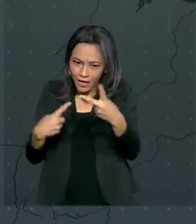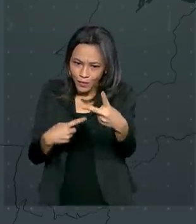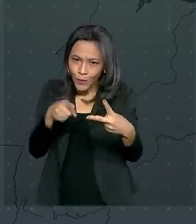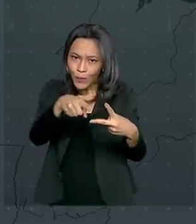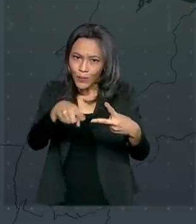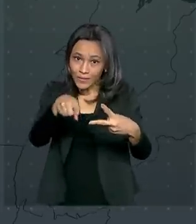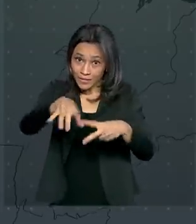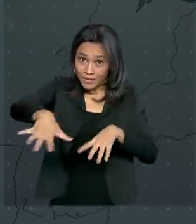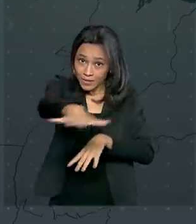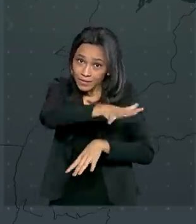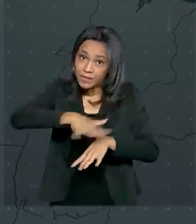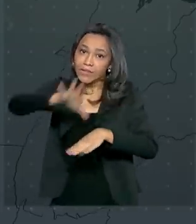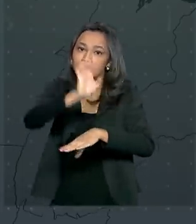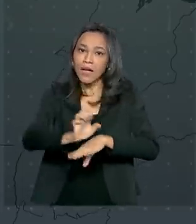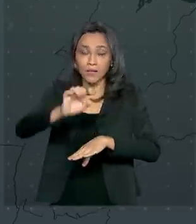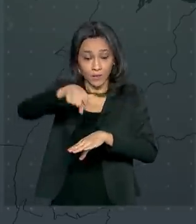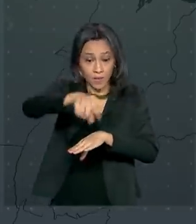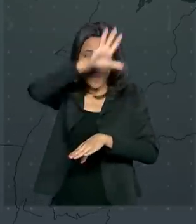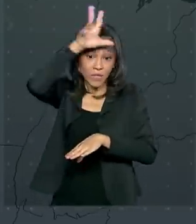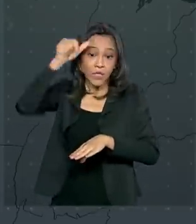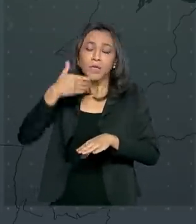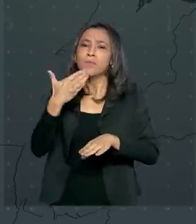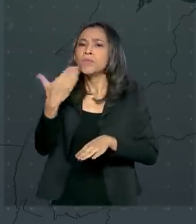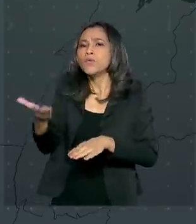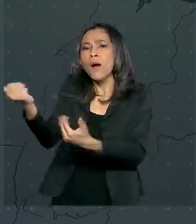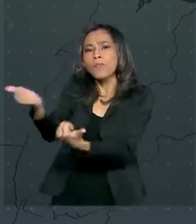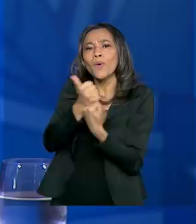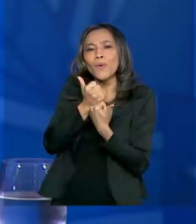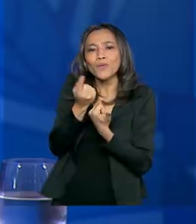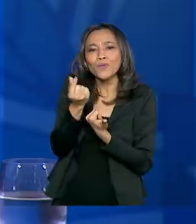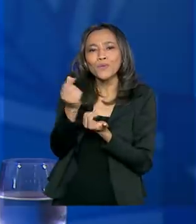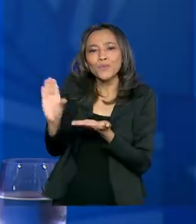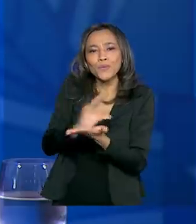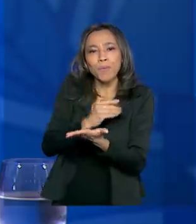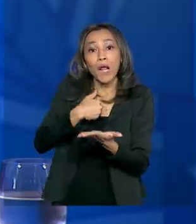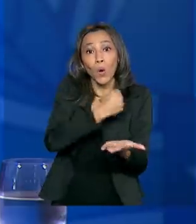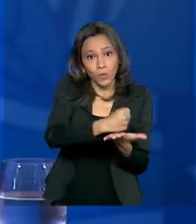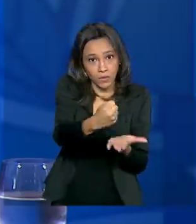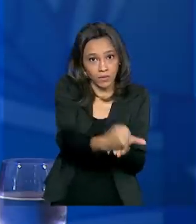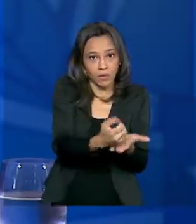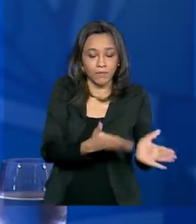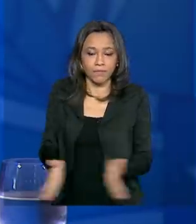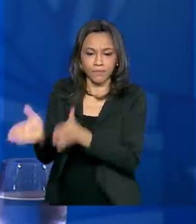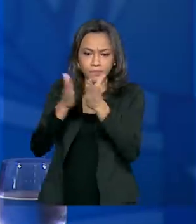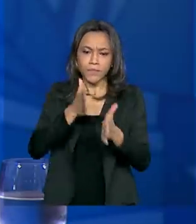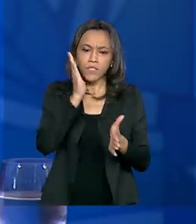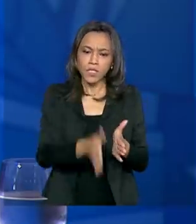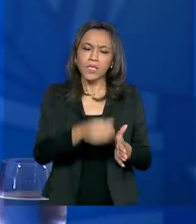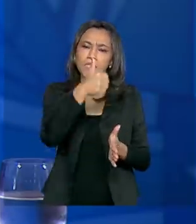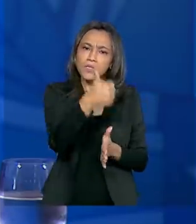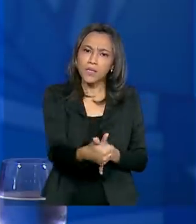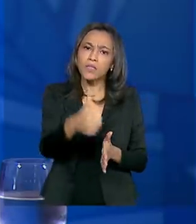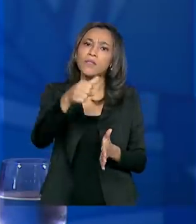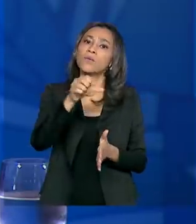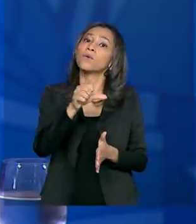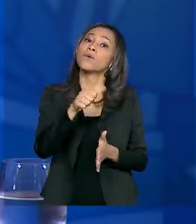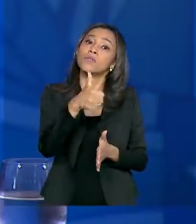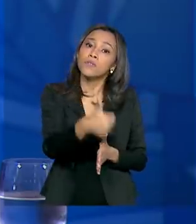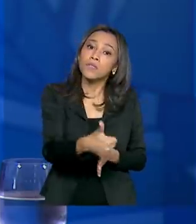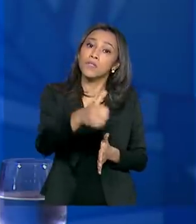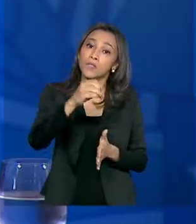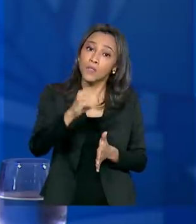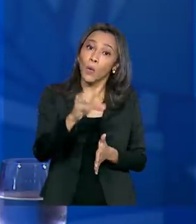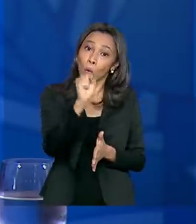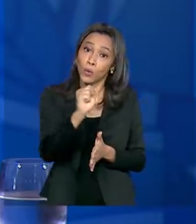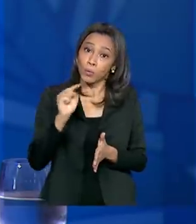pediram ao governo federal apoio financeiro para fazer contratações. Já temos 108 mil, 256